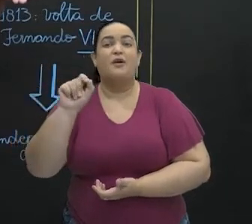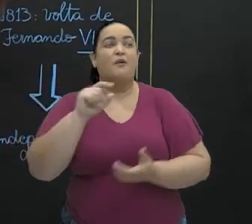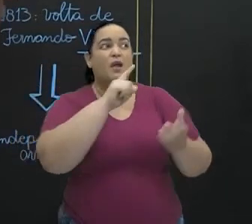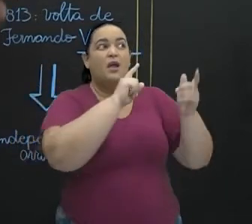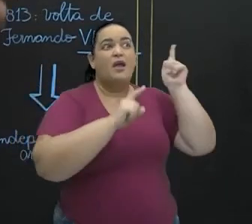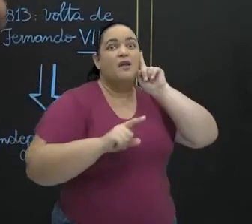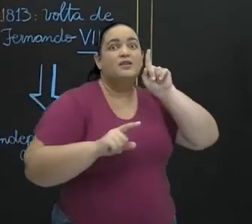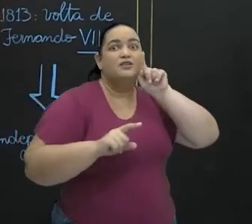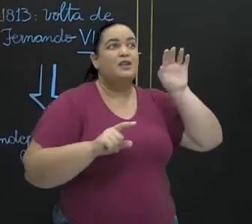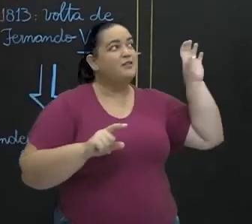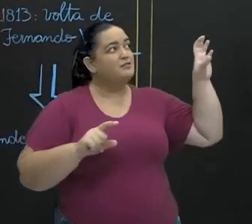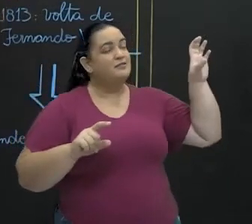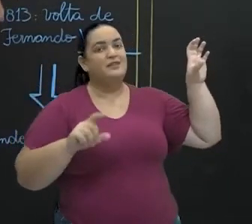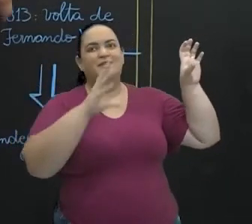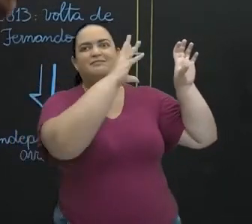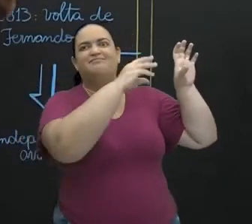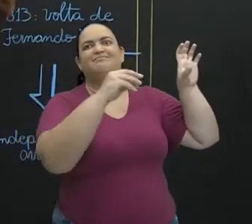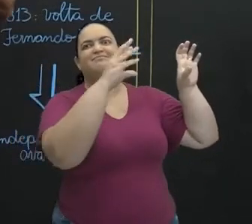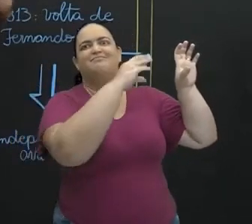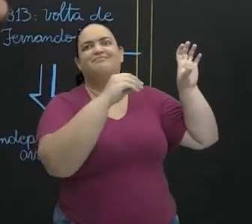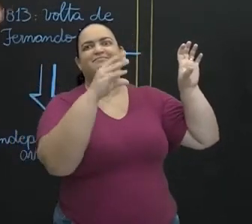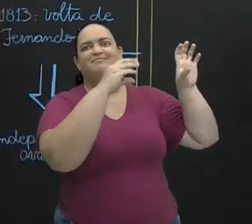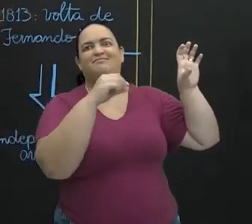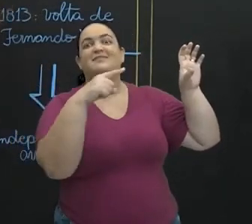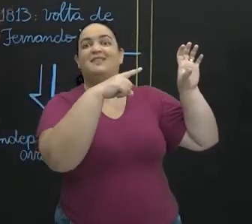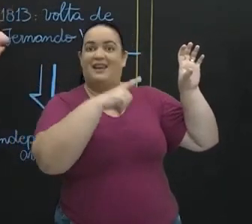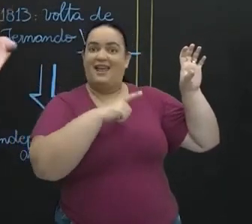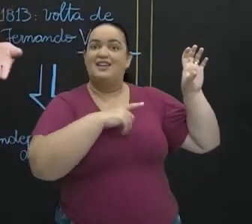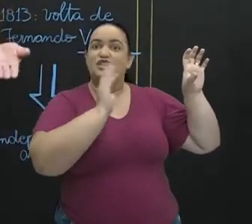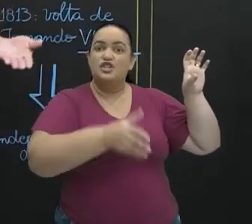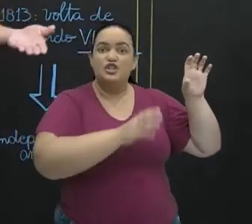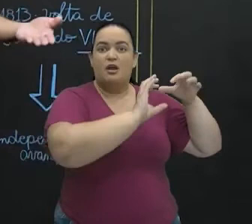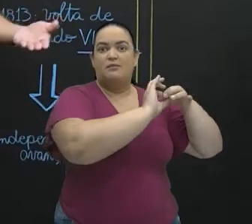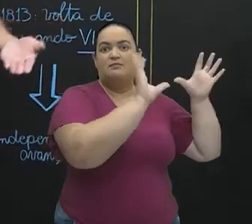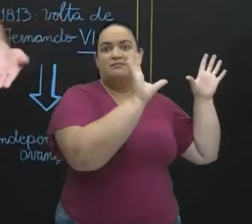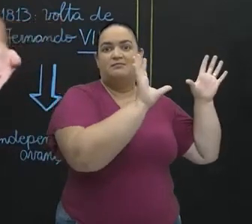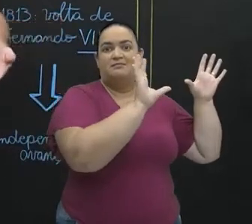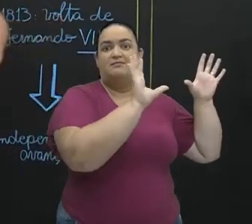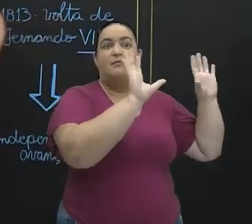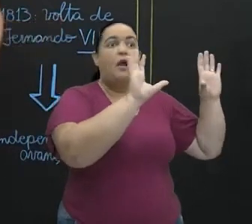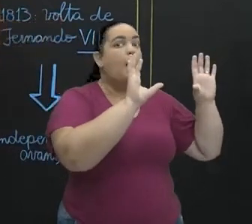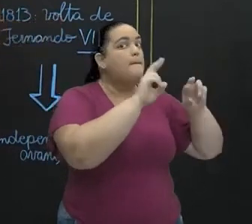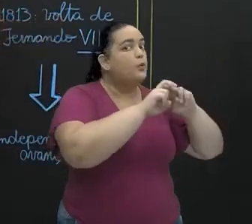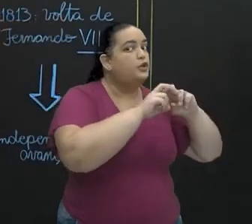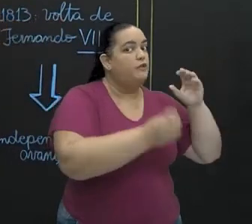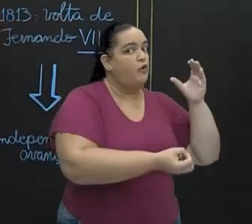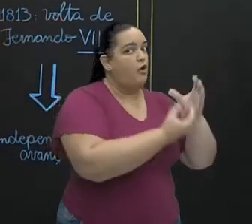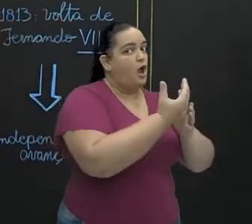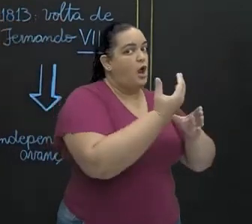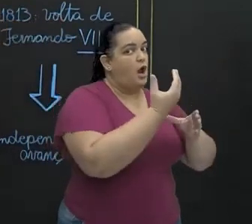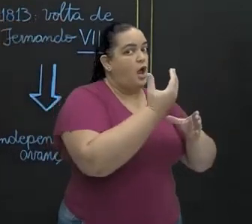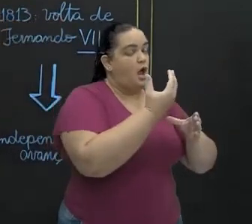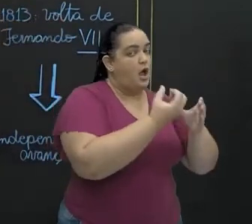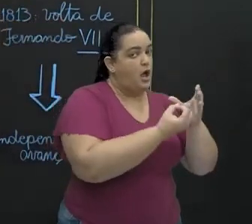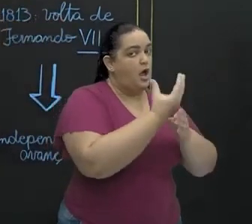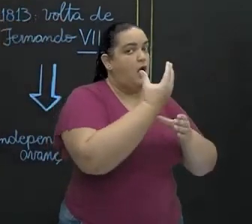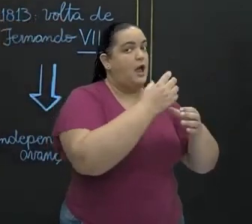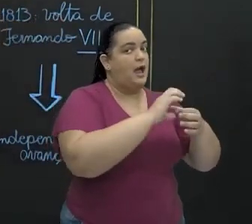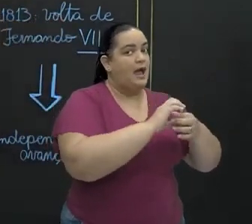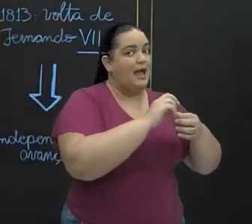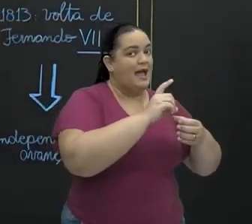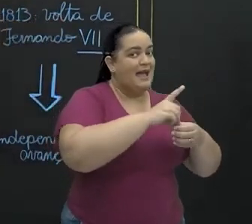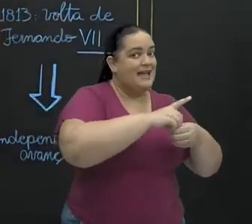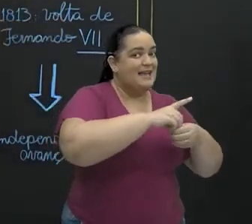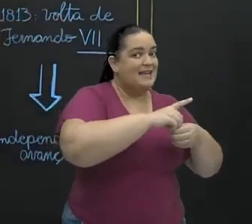Estados Unidos, a independência veio junto da implantação de uma democracia. Em certo sentido, quando